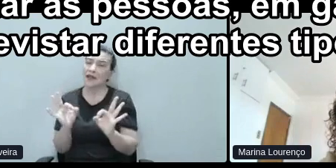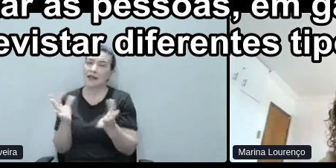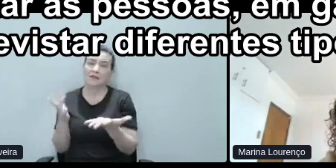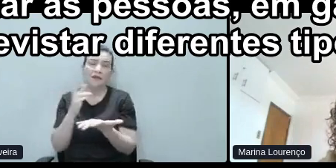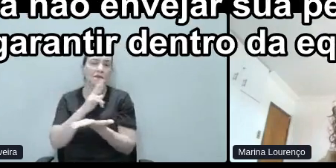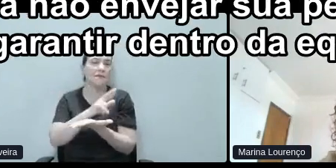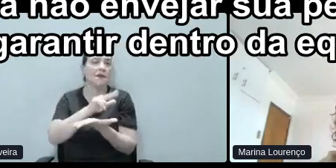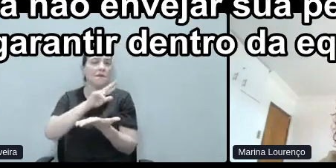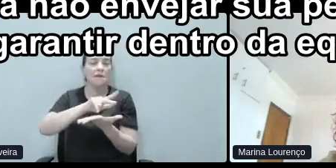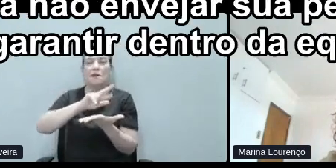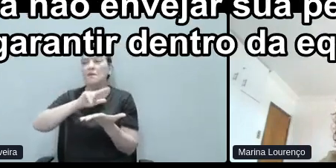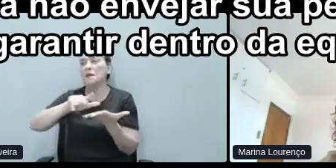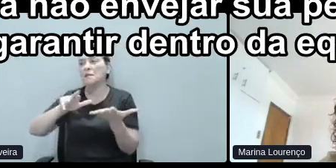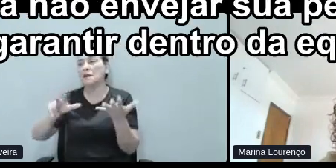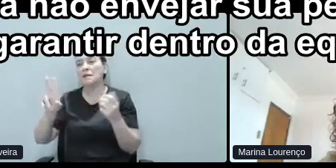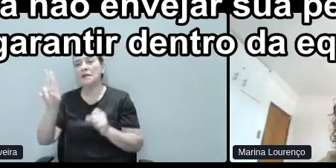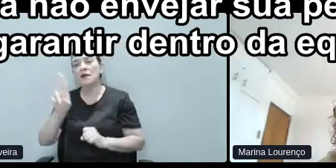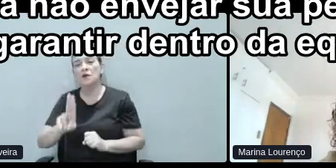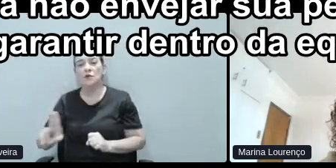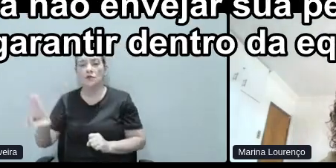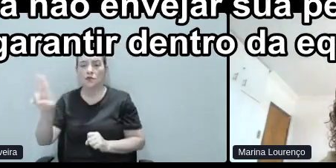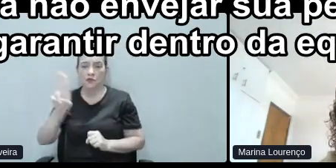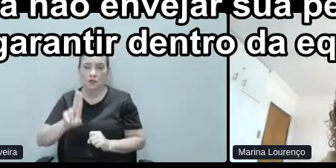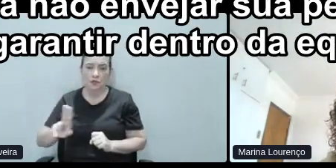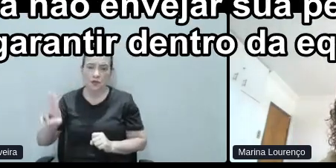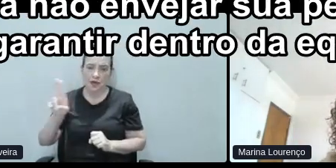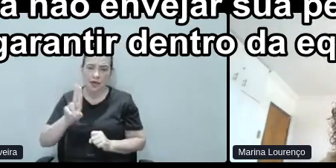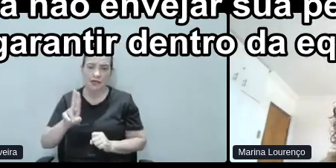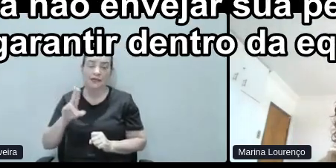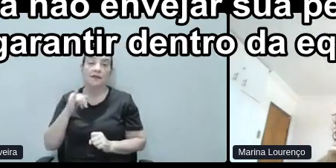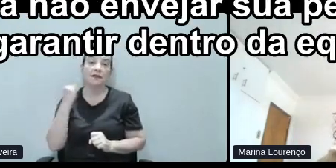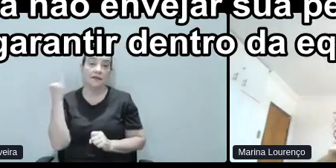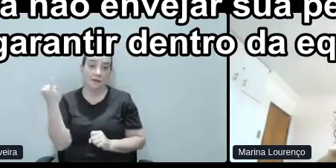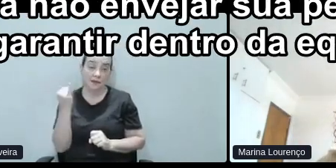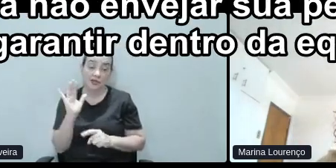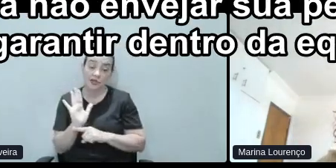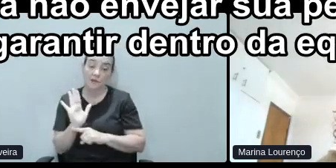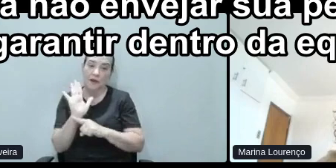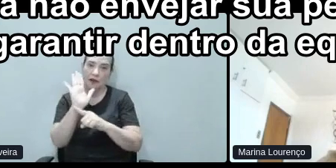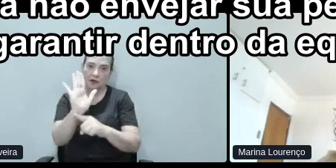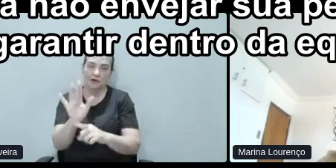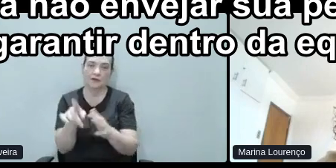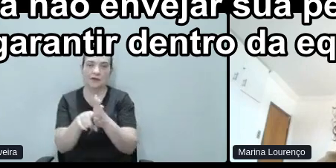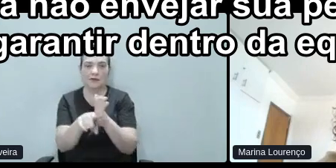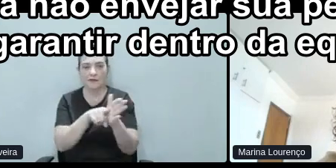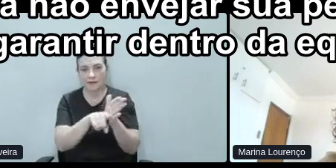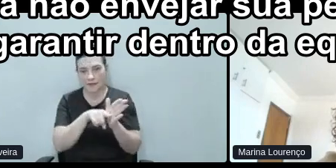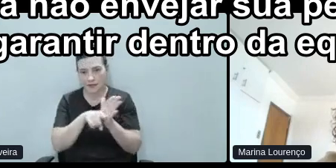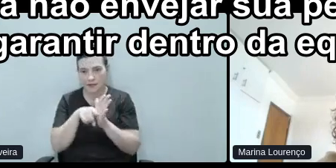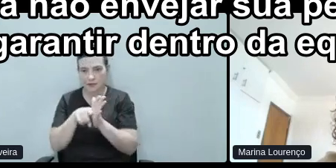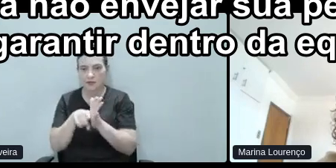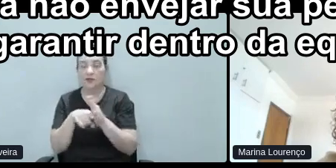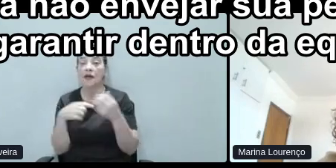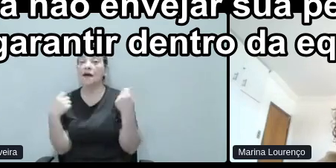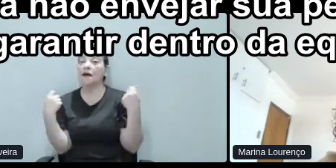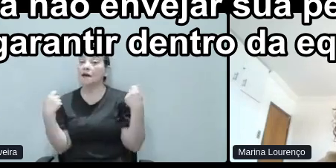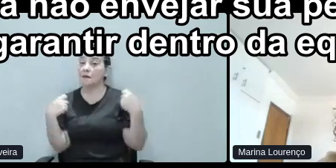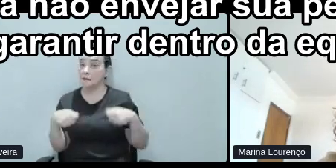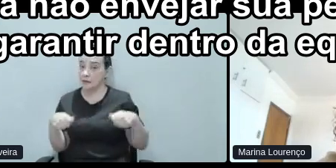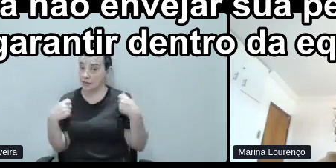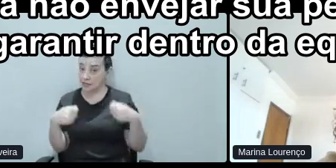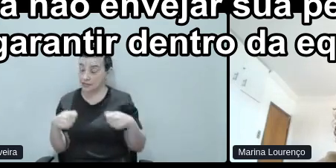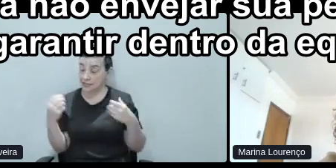usuários, até para não enviesar a sua pesquisa, tá? E é necessário garantir dentro da equipe